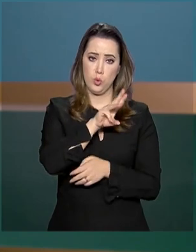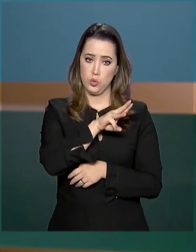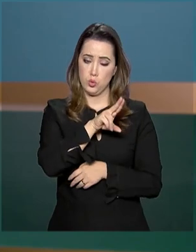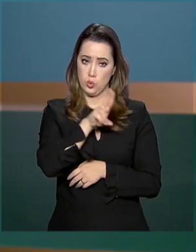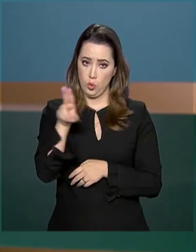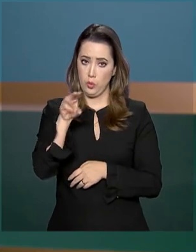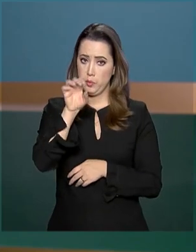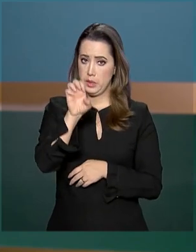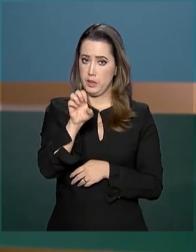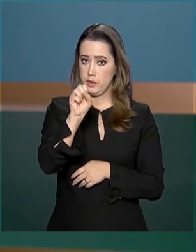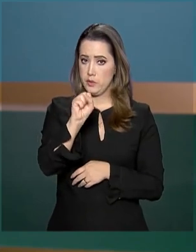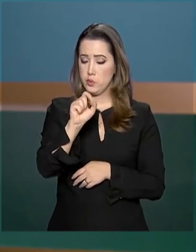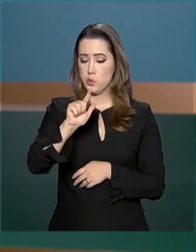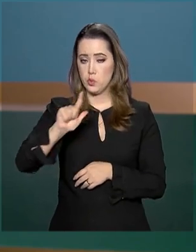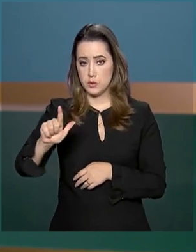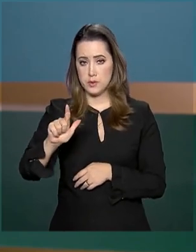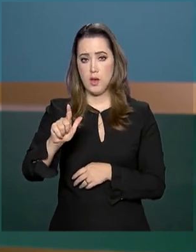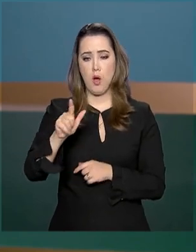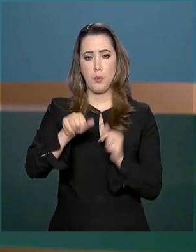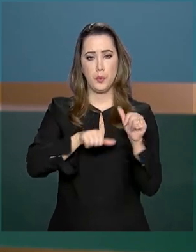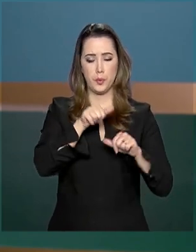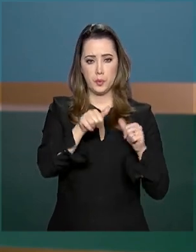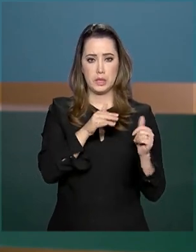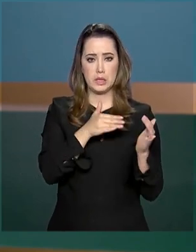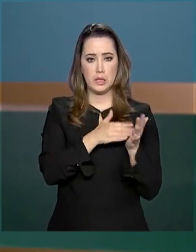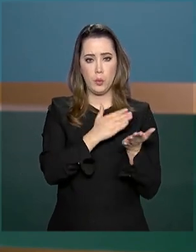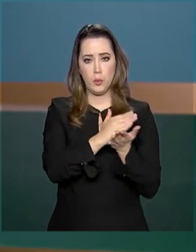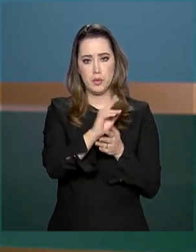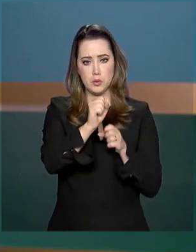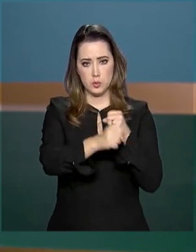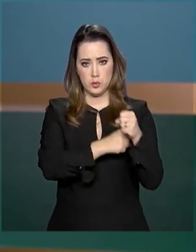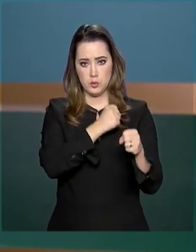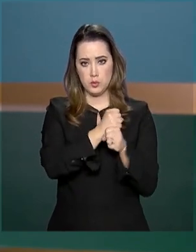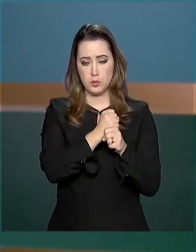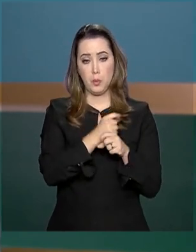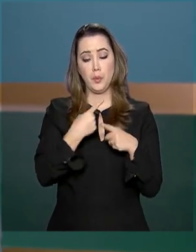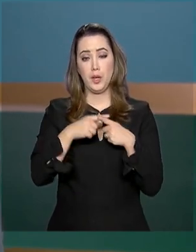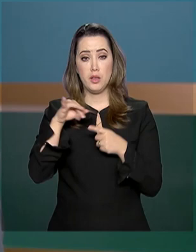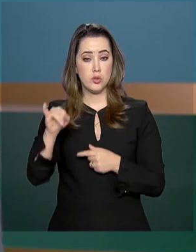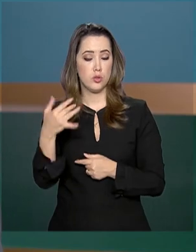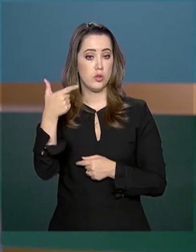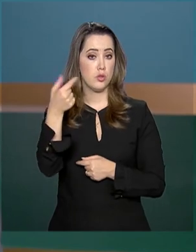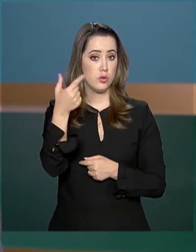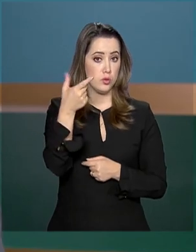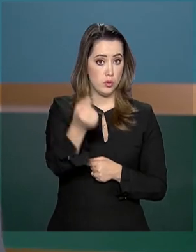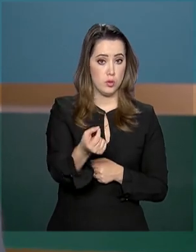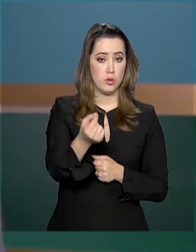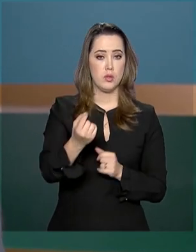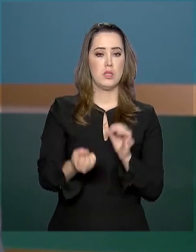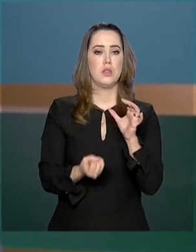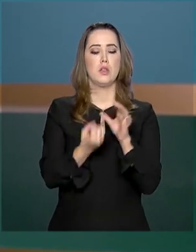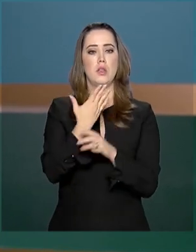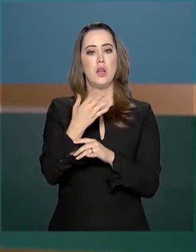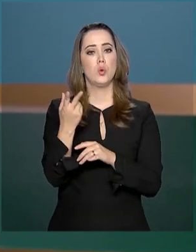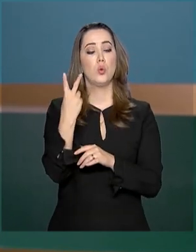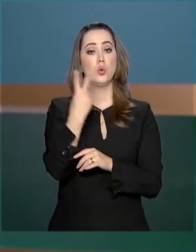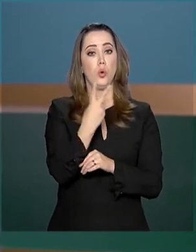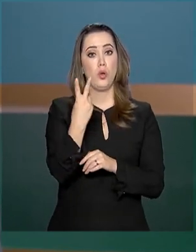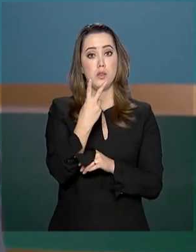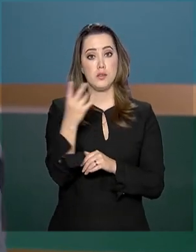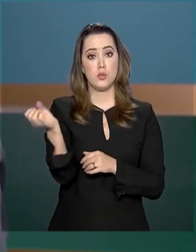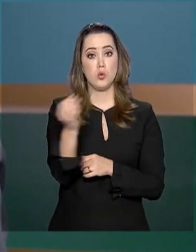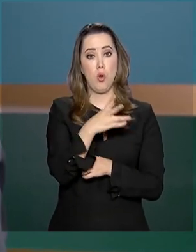e-social, passará por uma reformulação até o início do ano que vem. Em janeiro de 2020 serão implementados dois novos